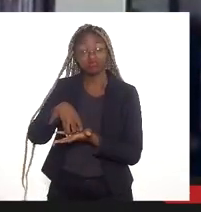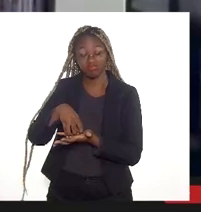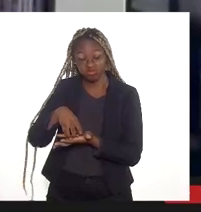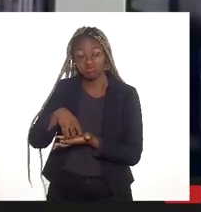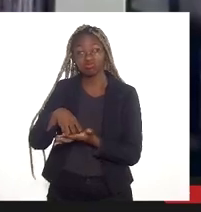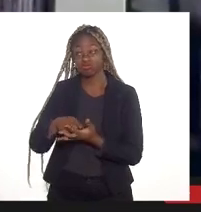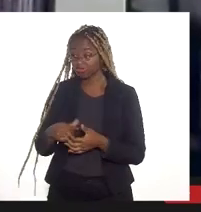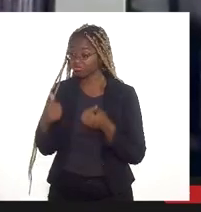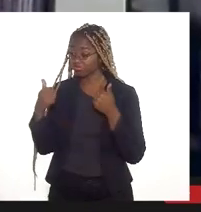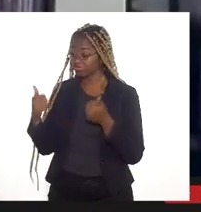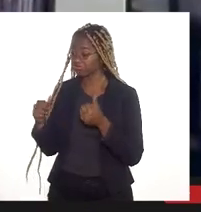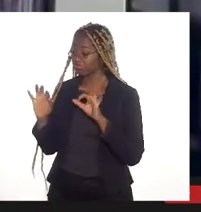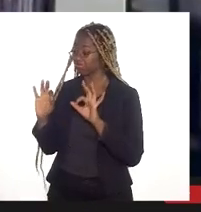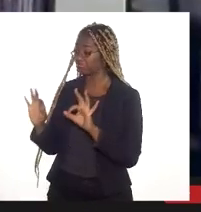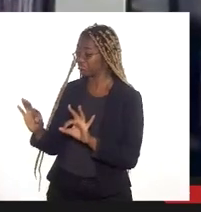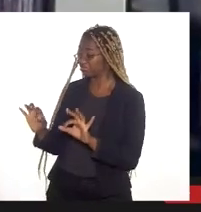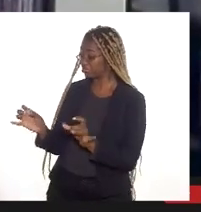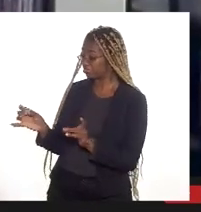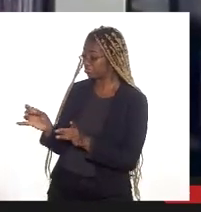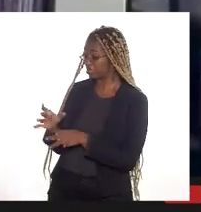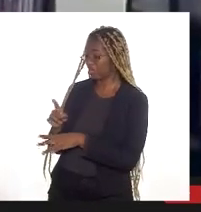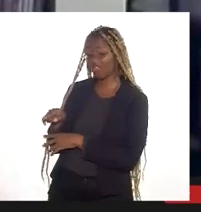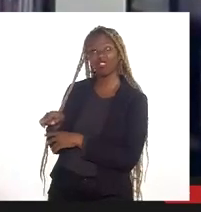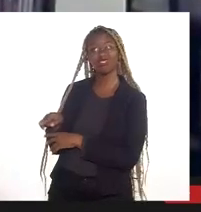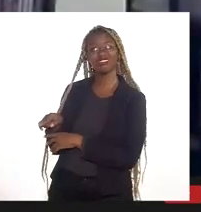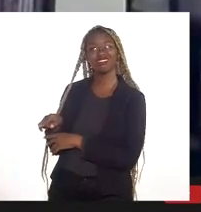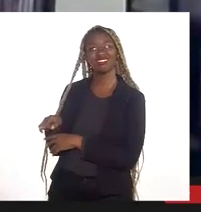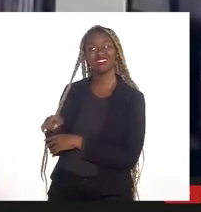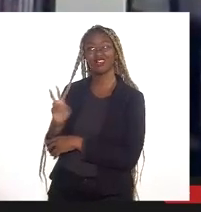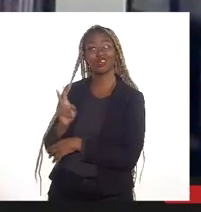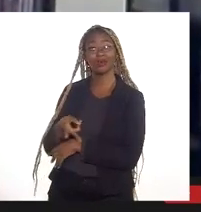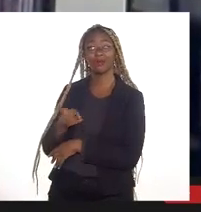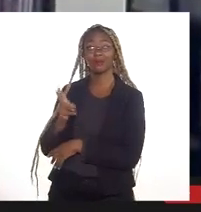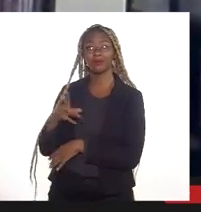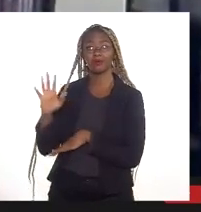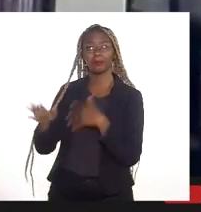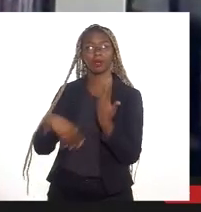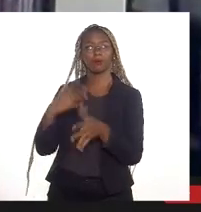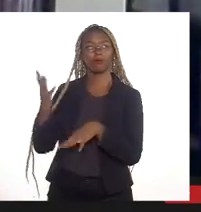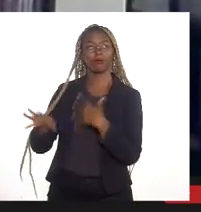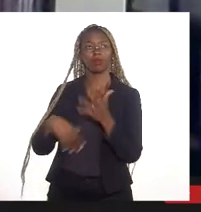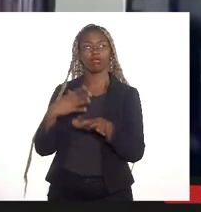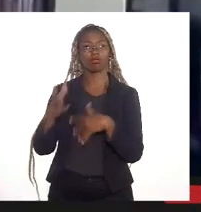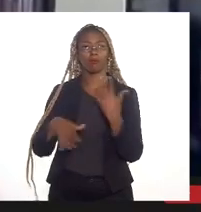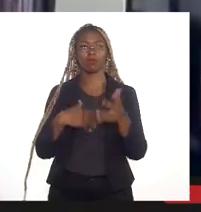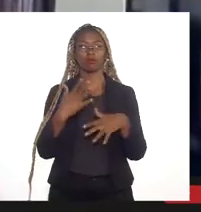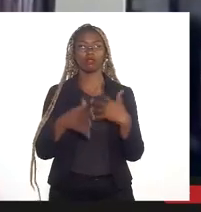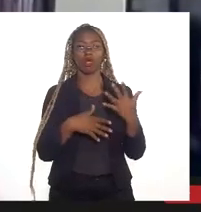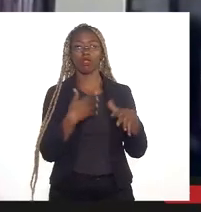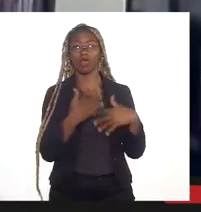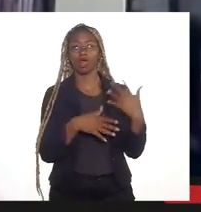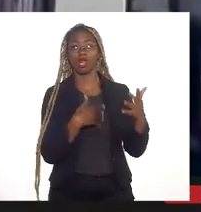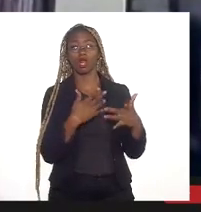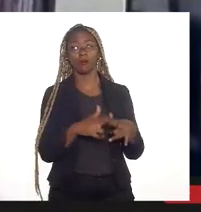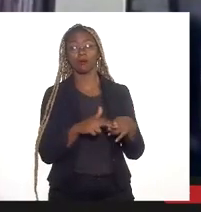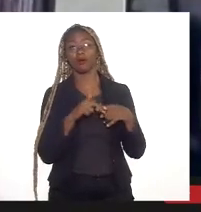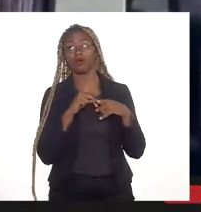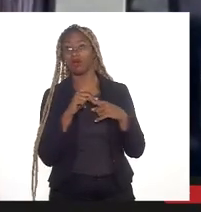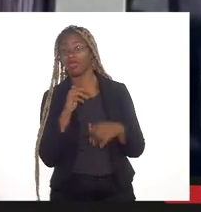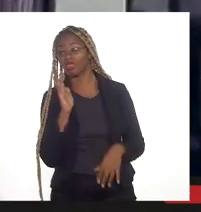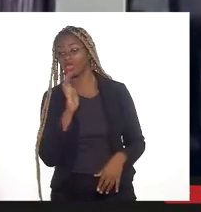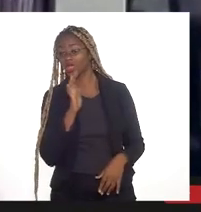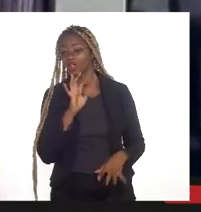abastimento e a ocupação continuará desordenada, até porque, de repente,